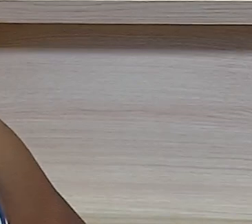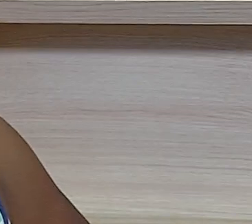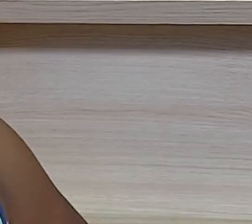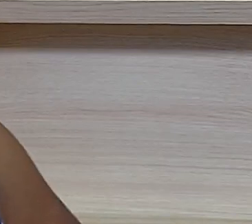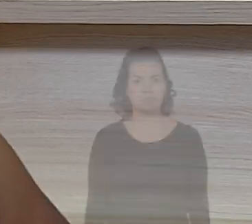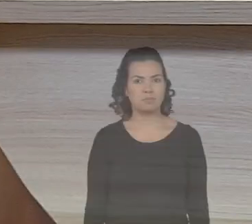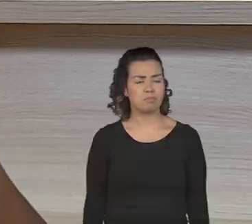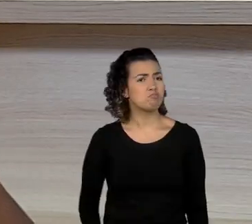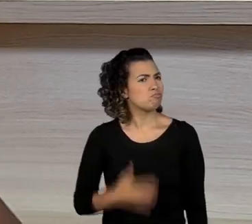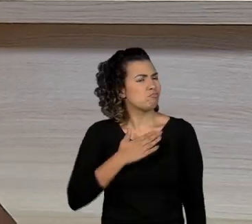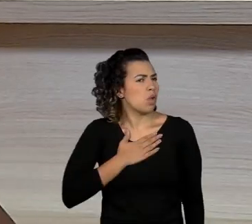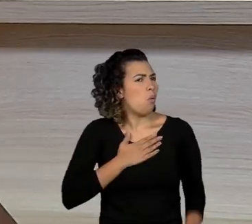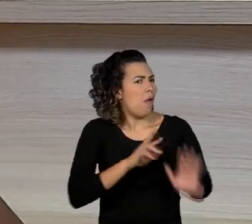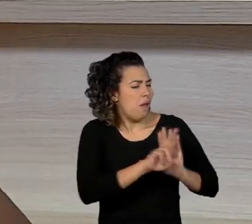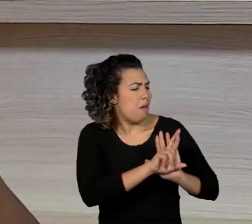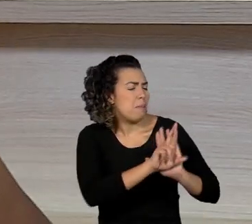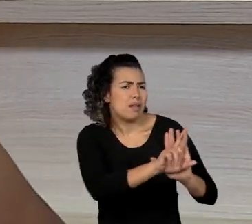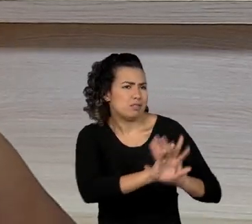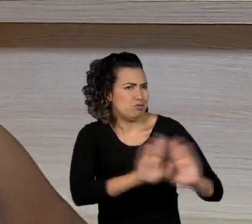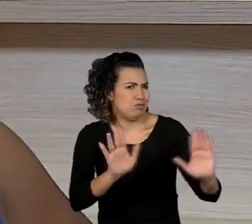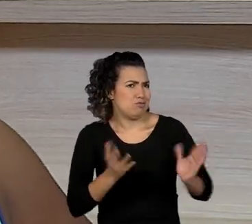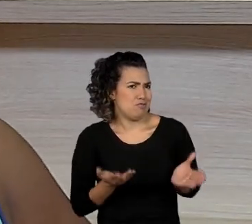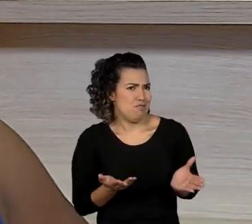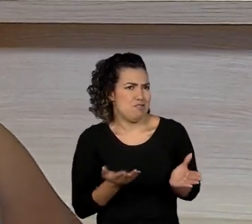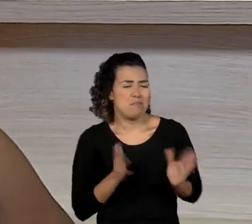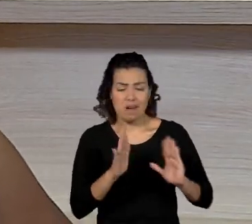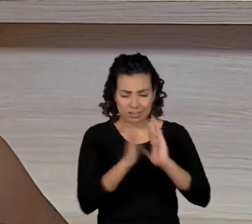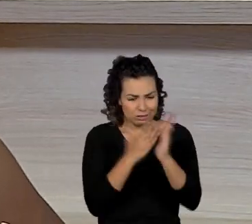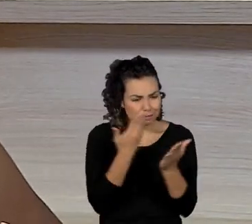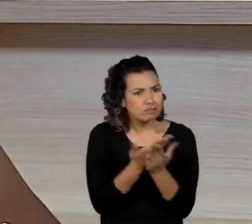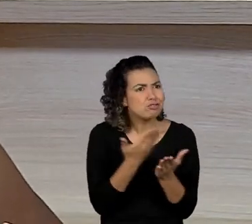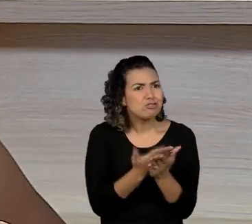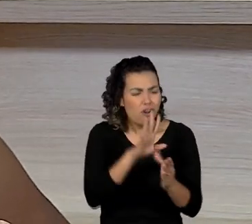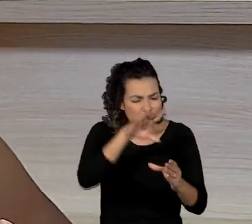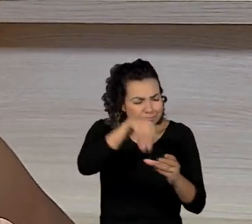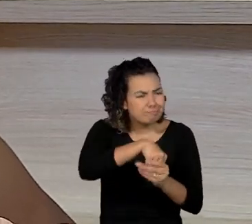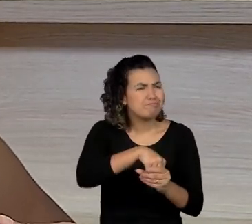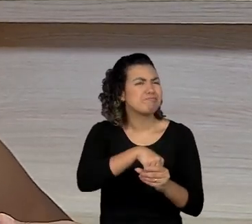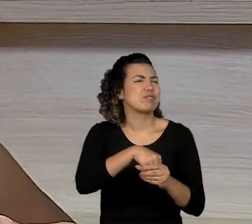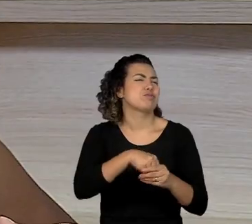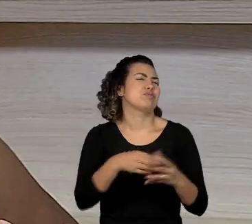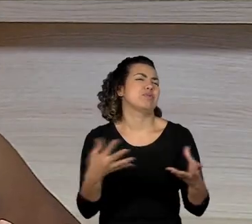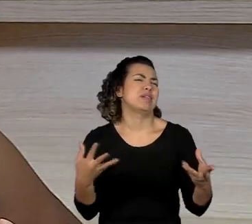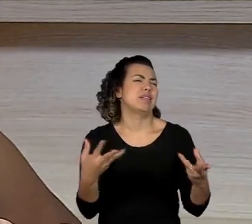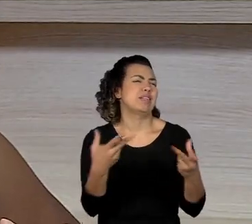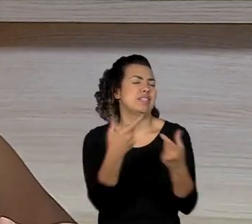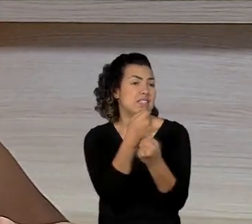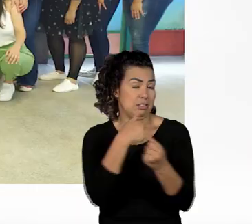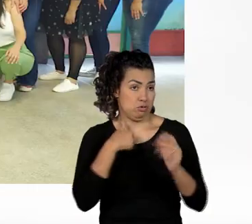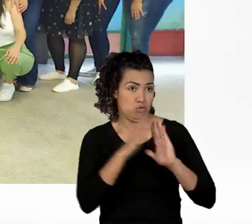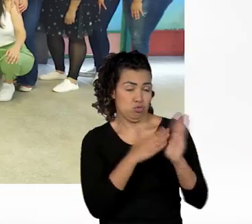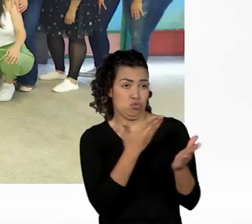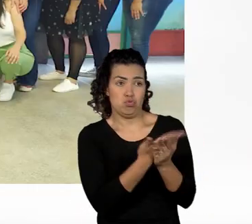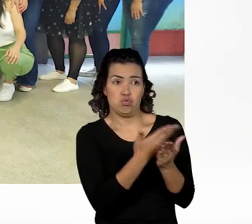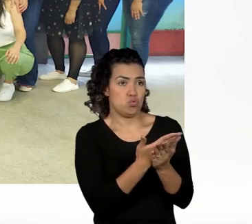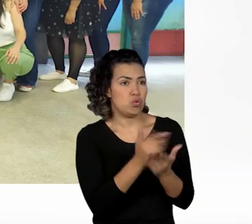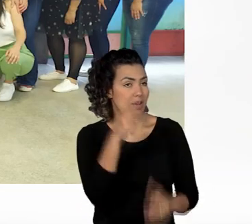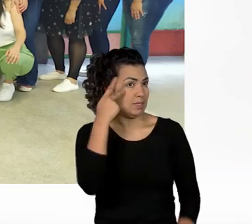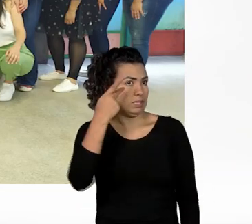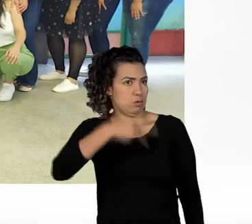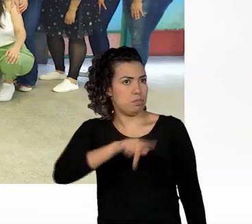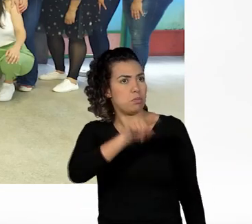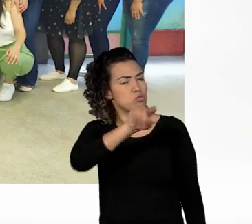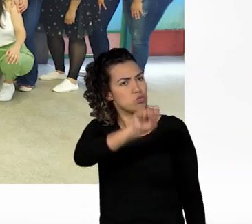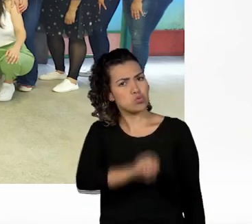Eu sou só representante de uma escola, de todo um trabalho lindo que está sendo feito lá na Zona Sul de São Paulo. Acreditamos na